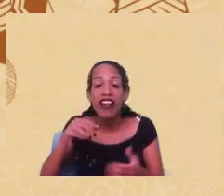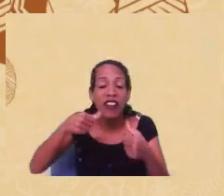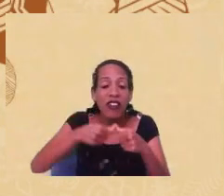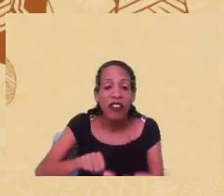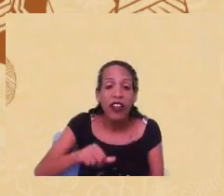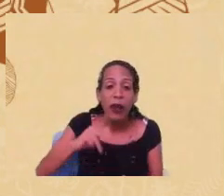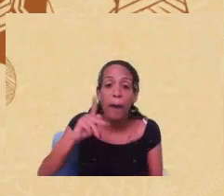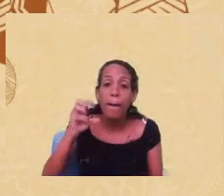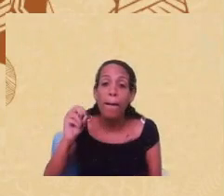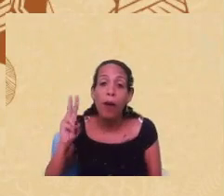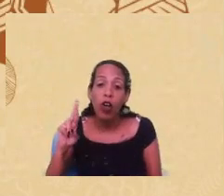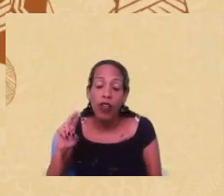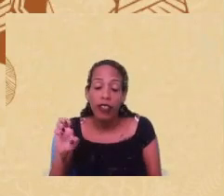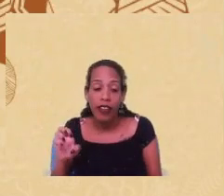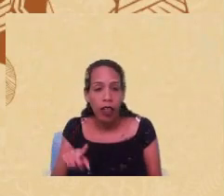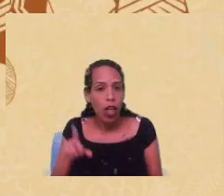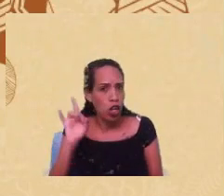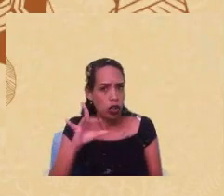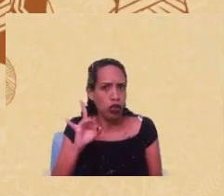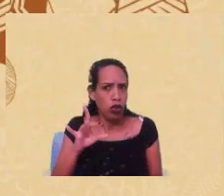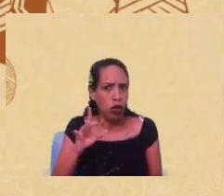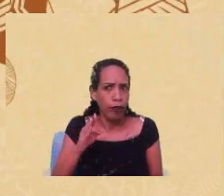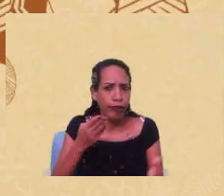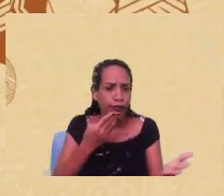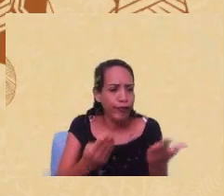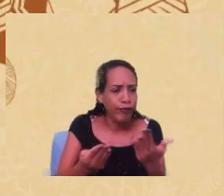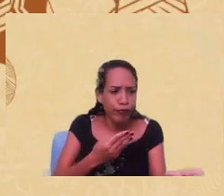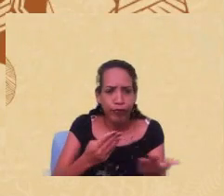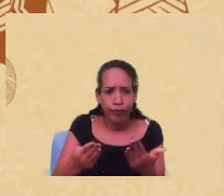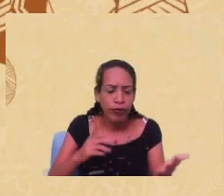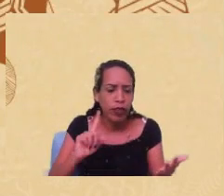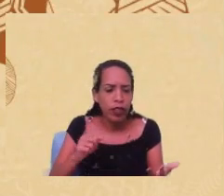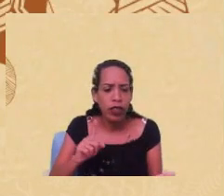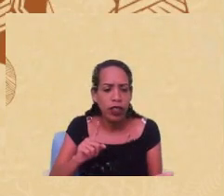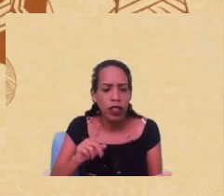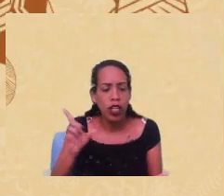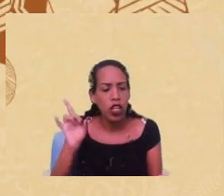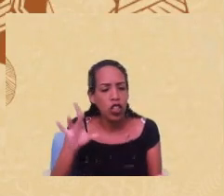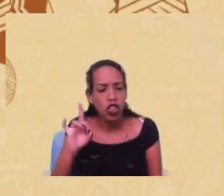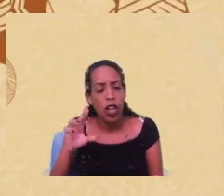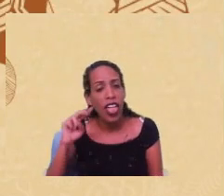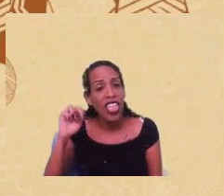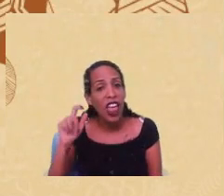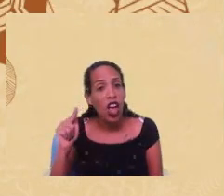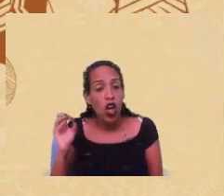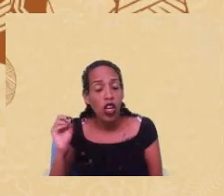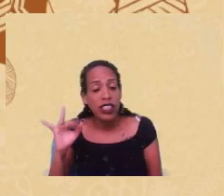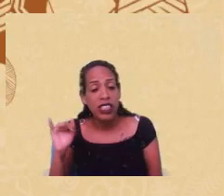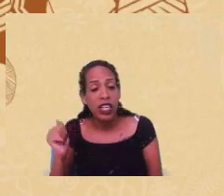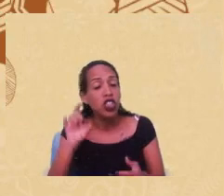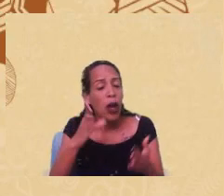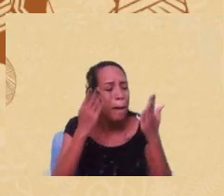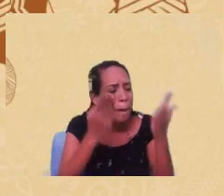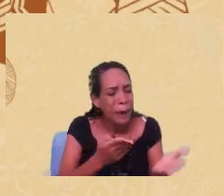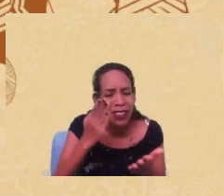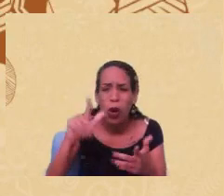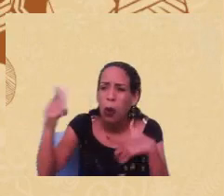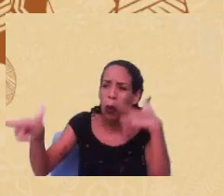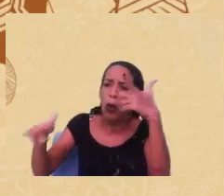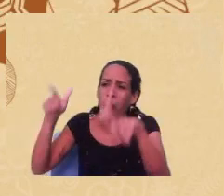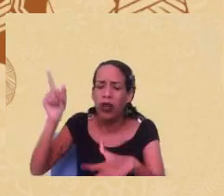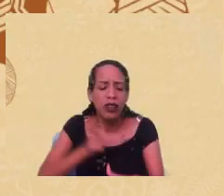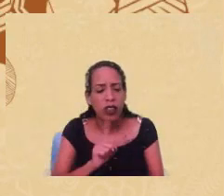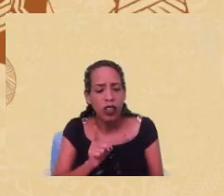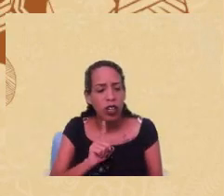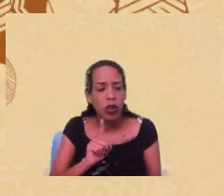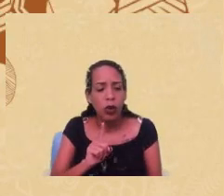Cabenguele, estou aqui, não é uma negociação desimplicada, não é uma negociação de você ficar pedindo ao outro, não é uma